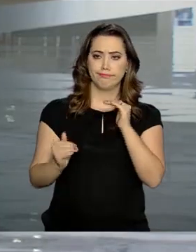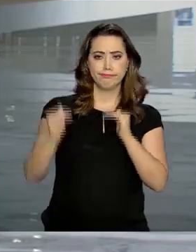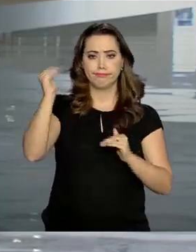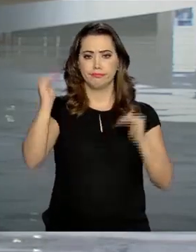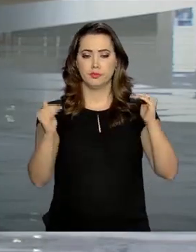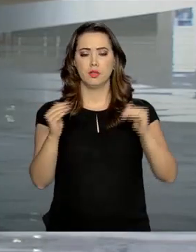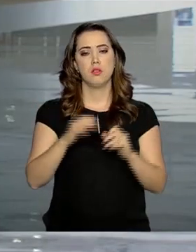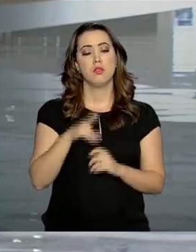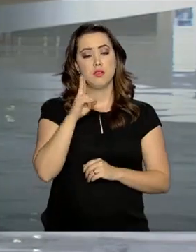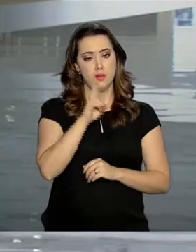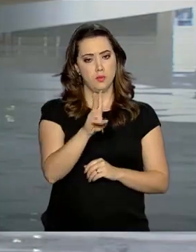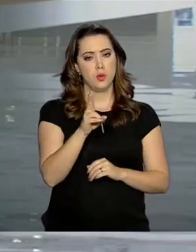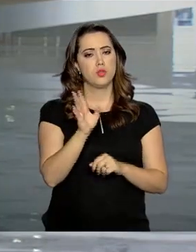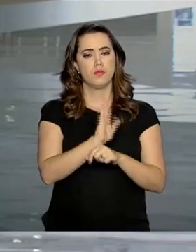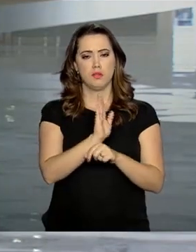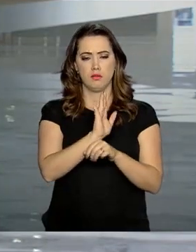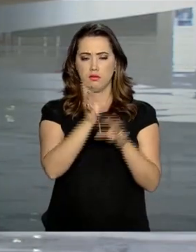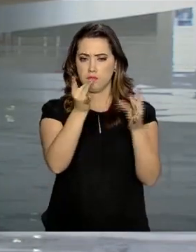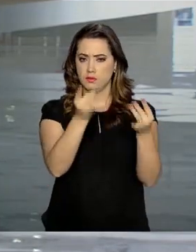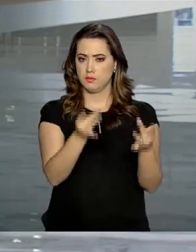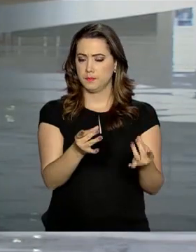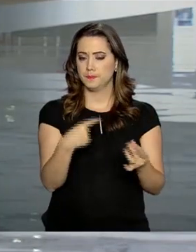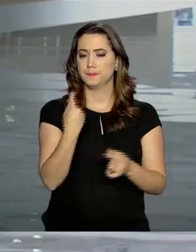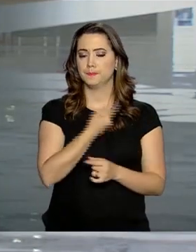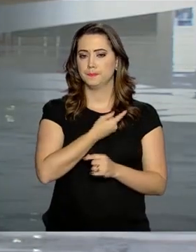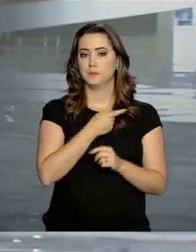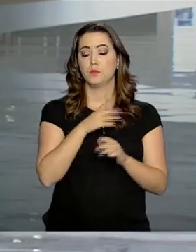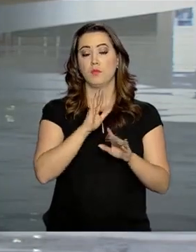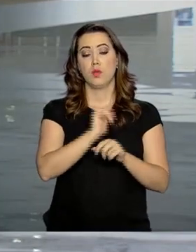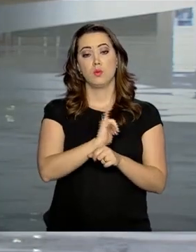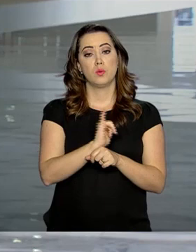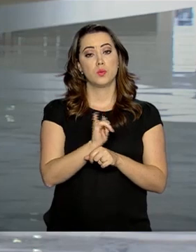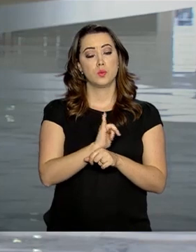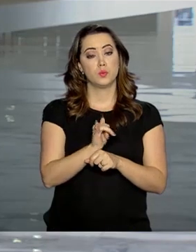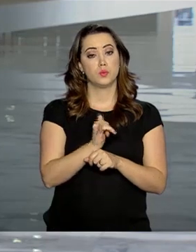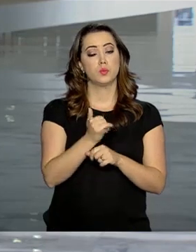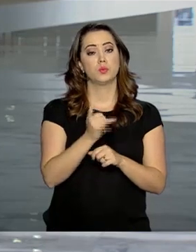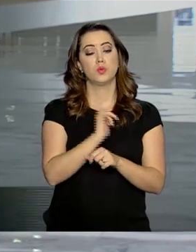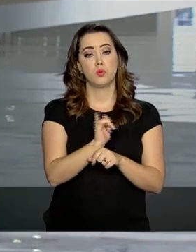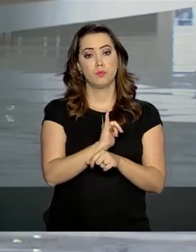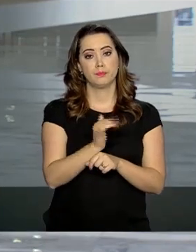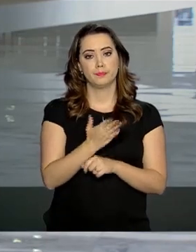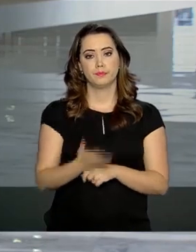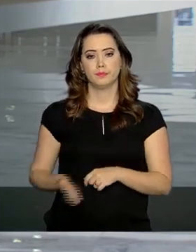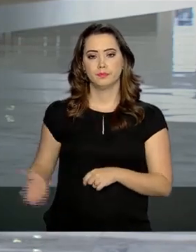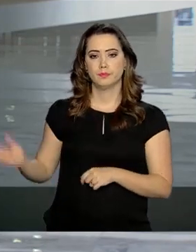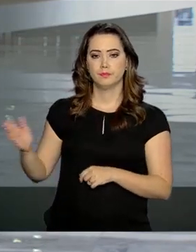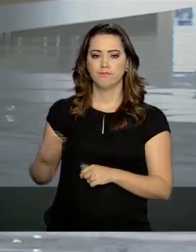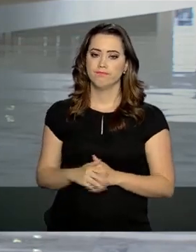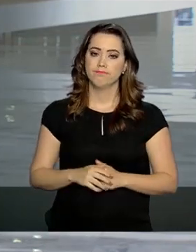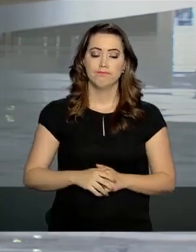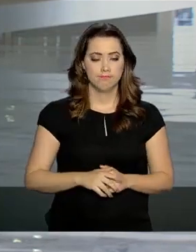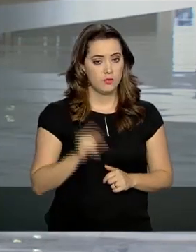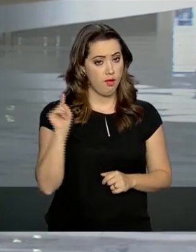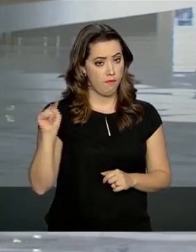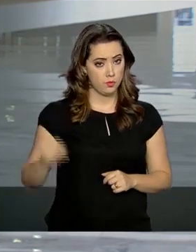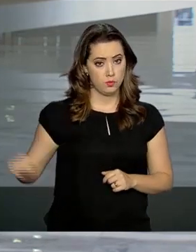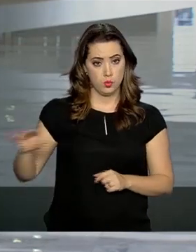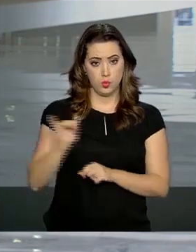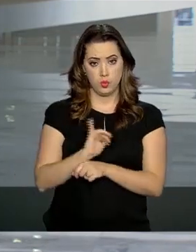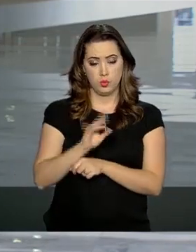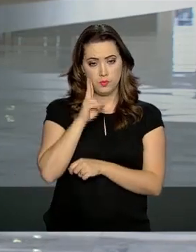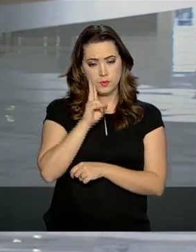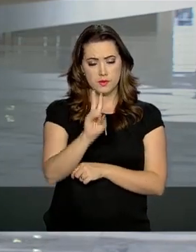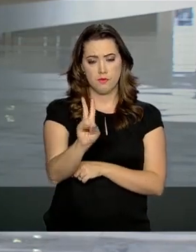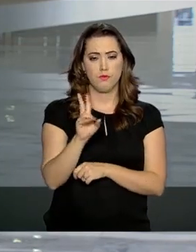Você pode conferir a entrevista completa no nosso canal do YouTube, youtube.com.br Lá você encontra a